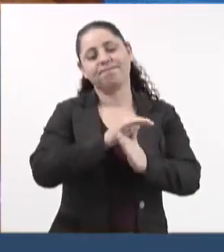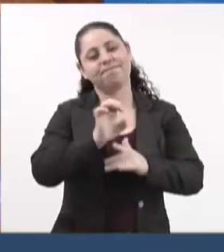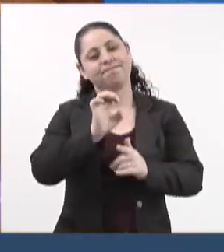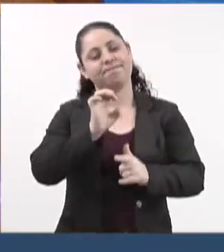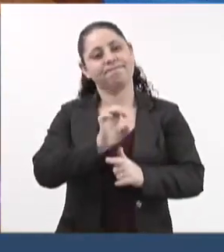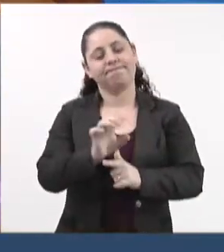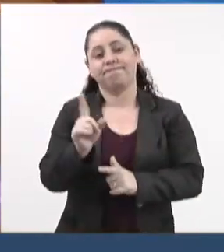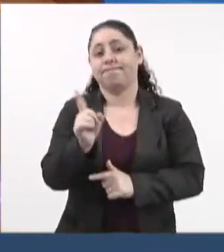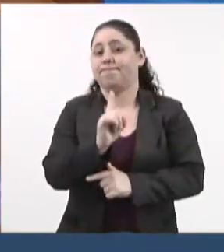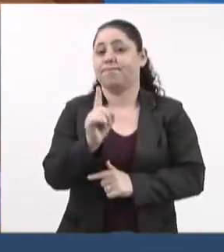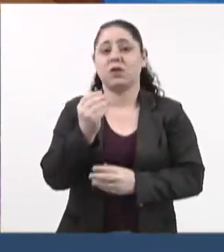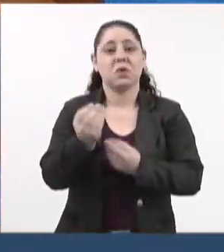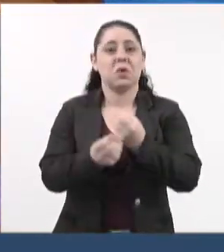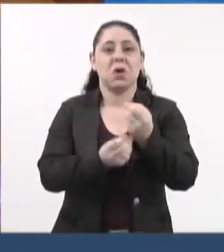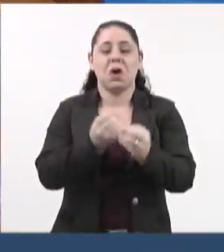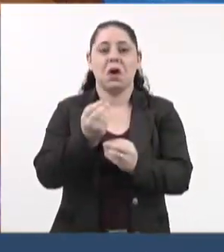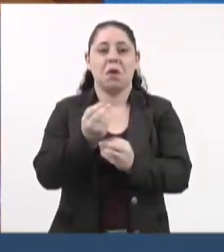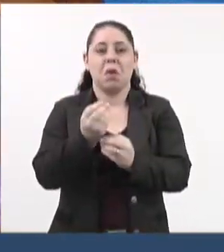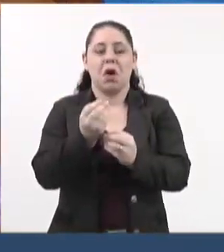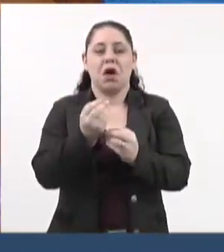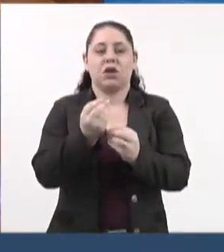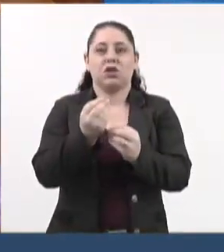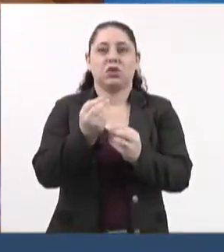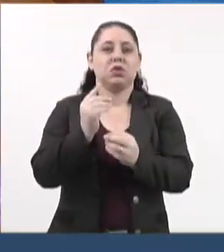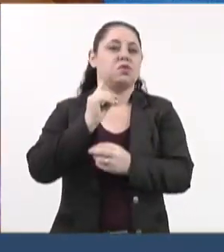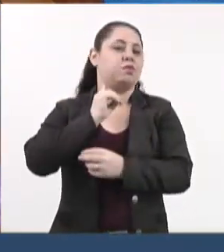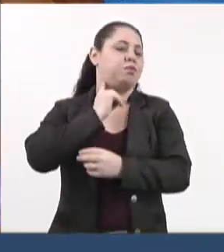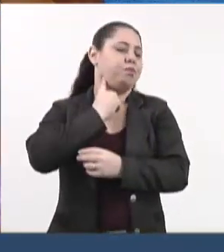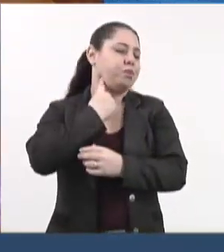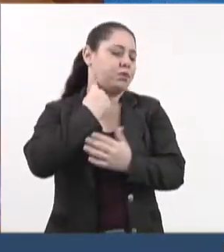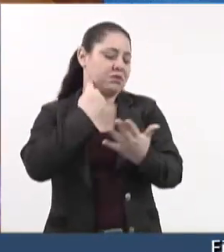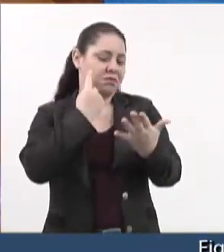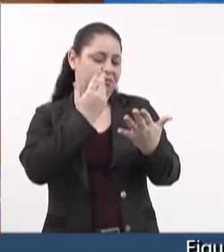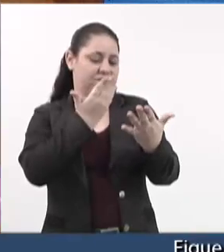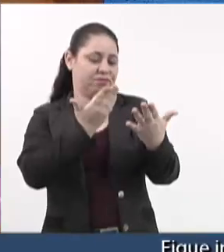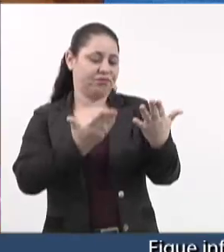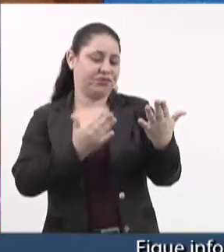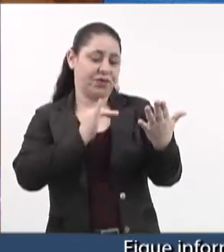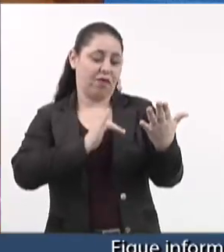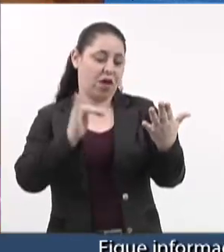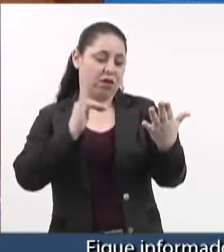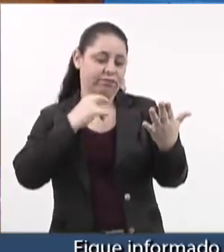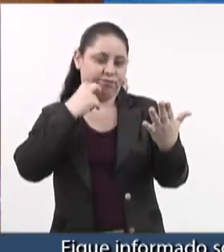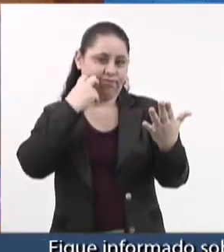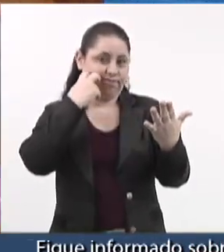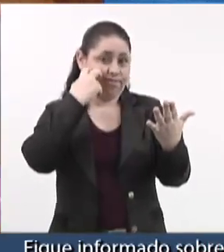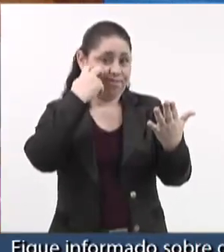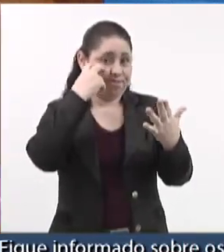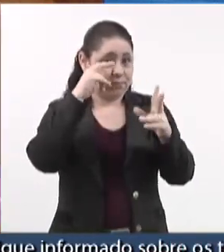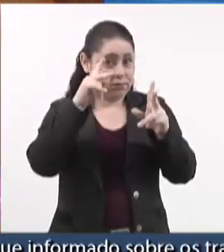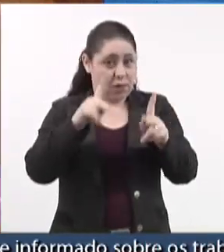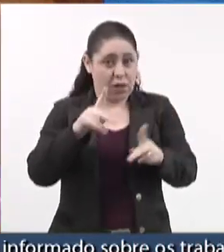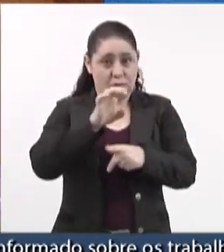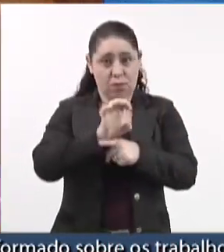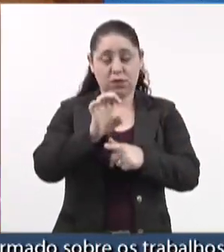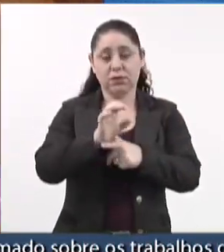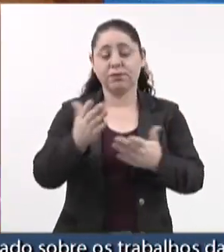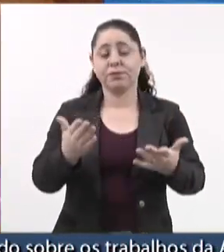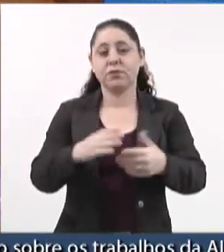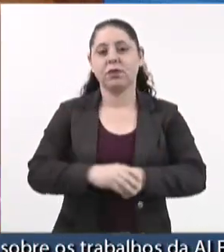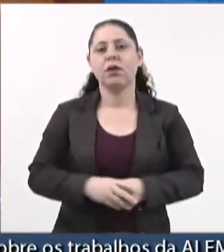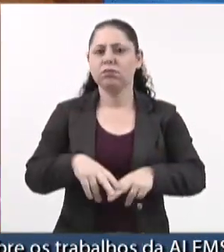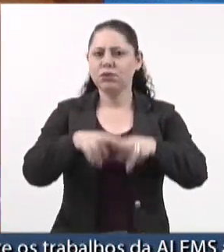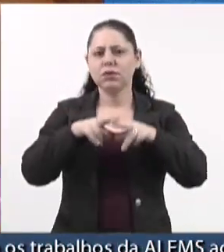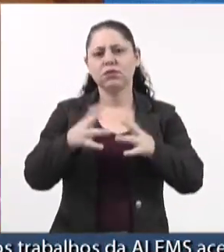não seriam enlameadas com tantos fatos que envergonham a população sul-mato-grossense. É por isso que a gente quer o